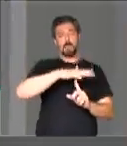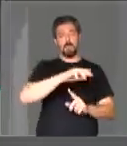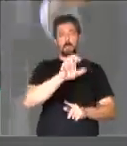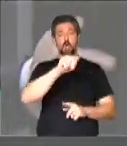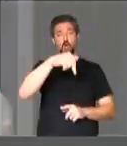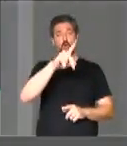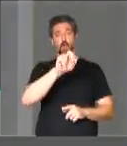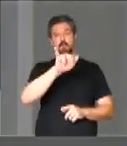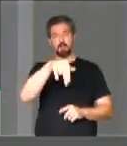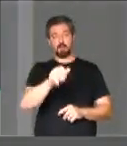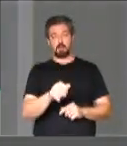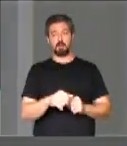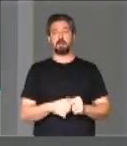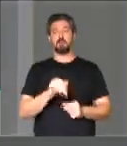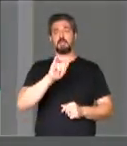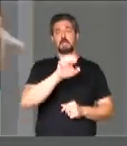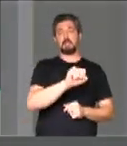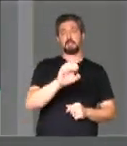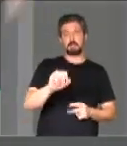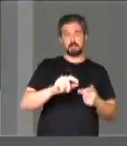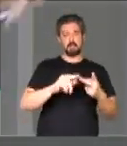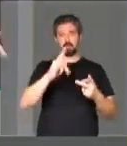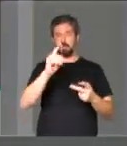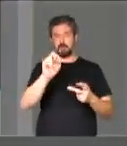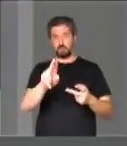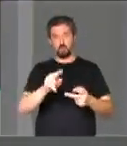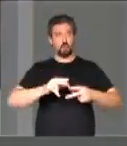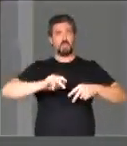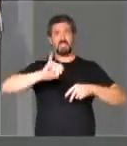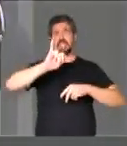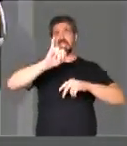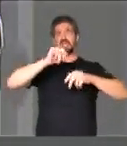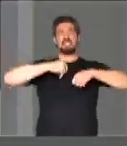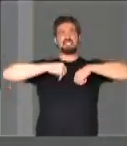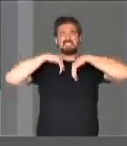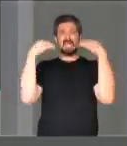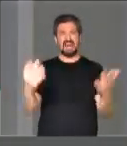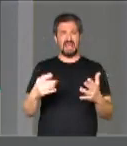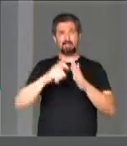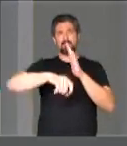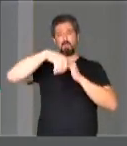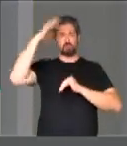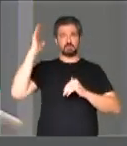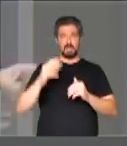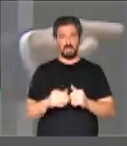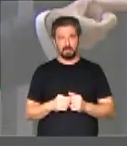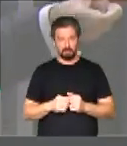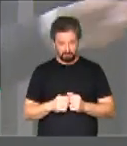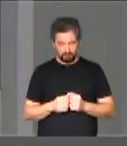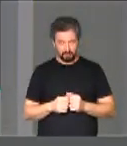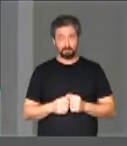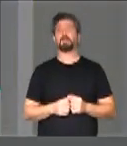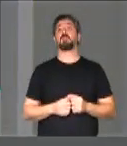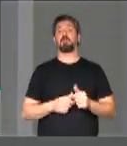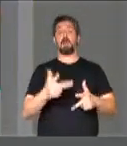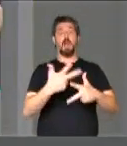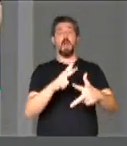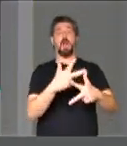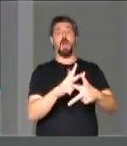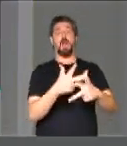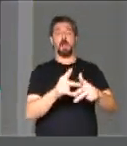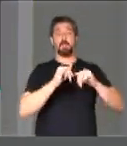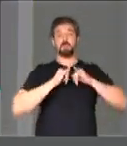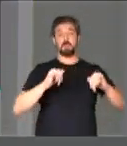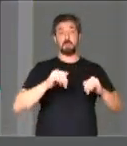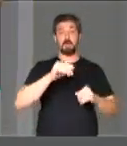do IPTU, do ISS, do I, o raio que os parta de tanto imposto, é maquiada